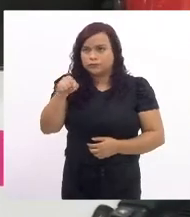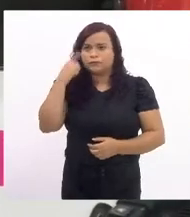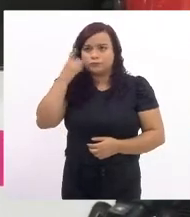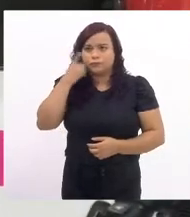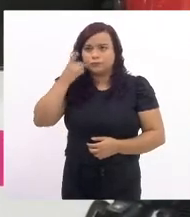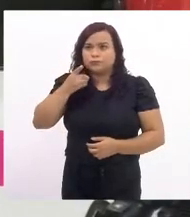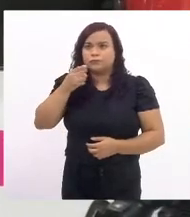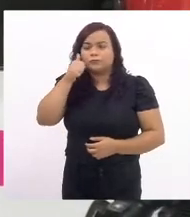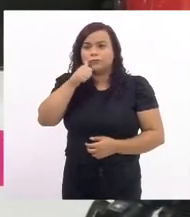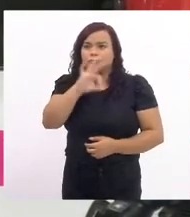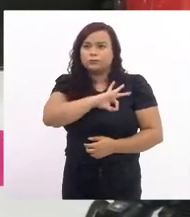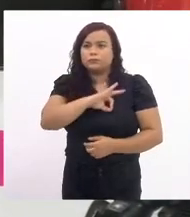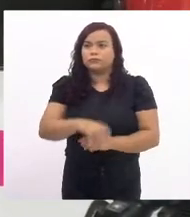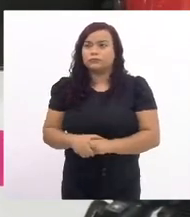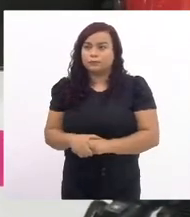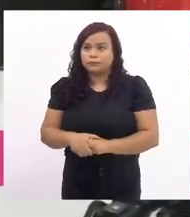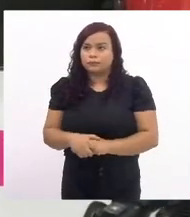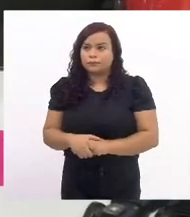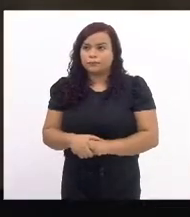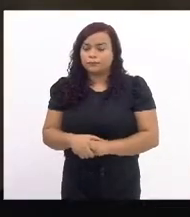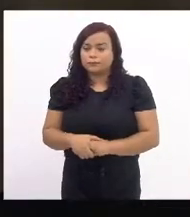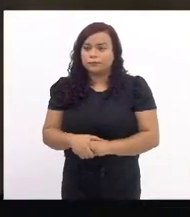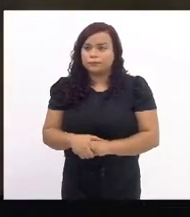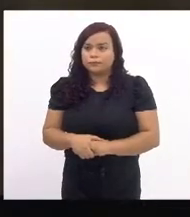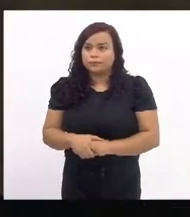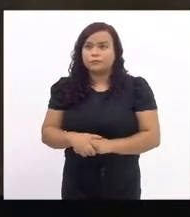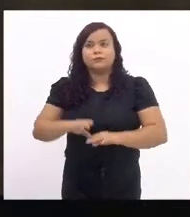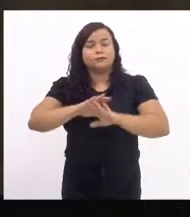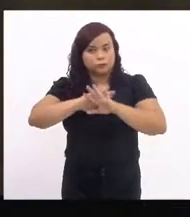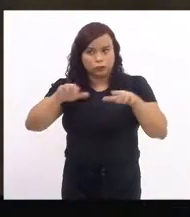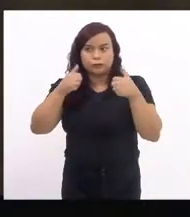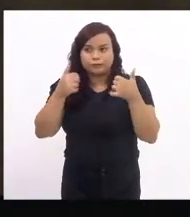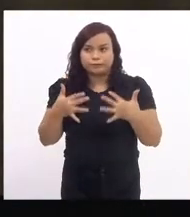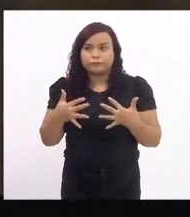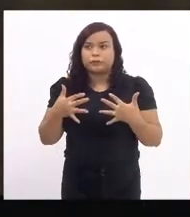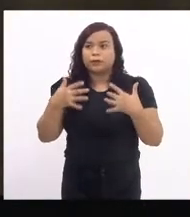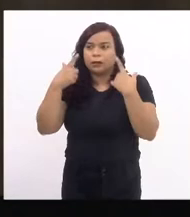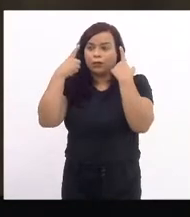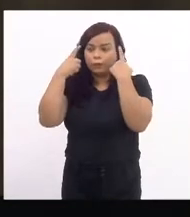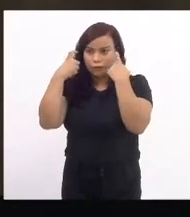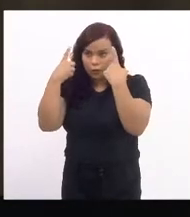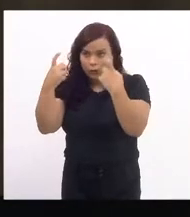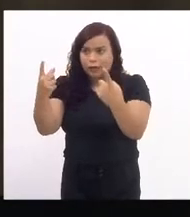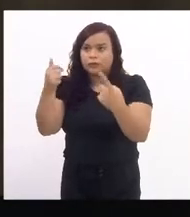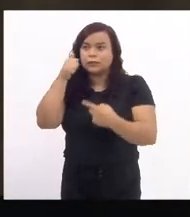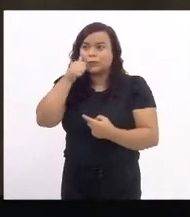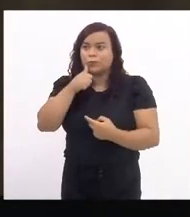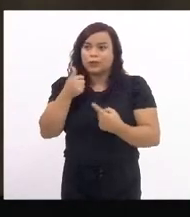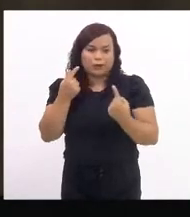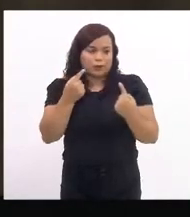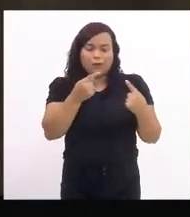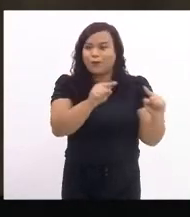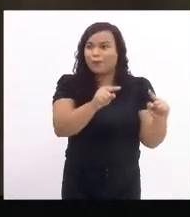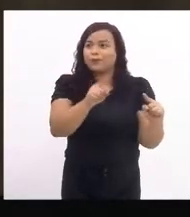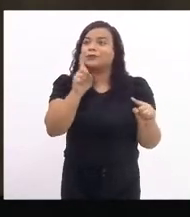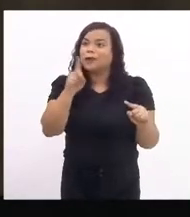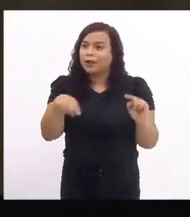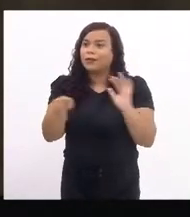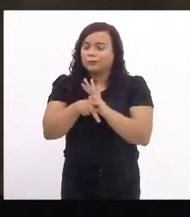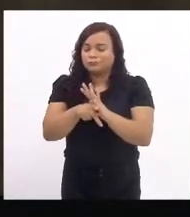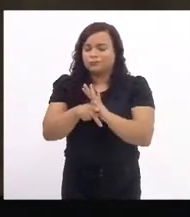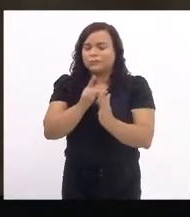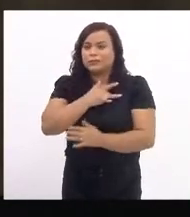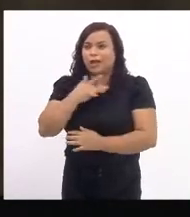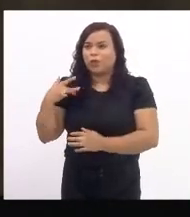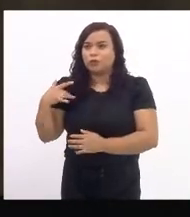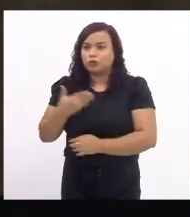deputada Marta Rocha. Acho que basta apenas dizer que a violência contra a mulher também é uma questão de saúde pública.